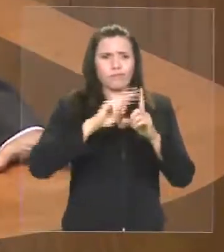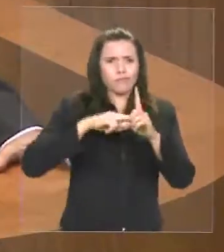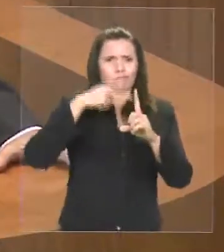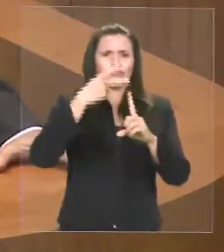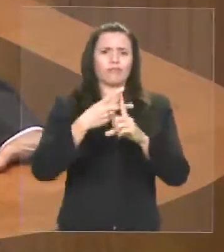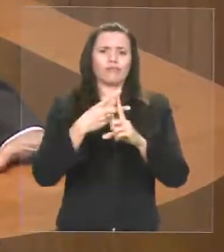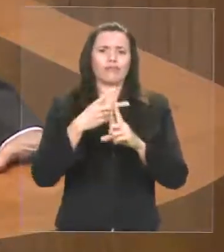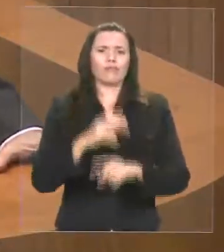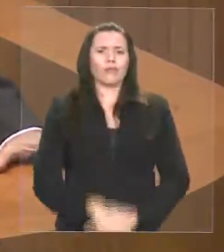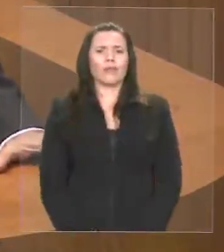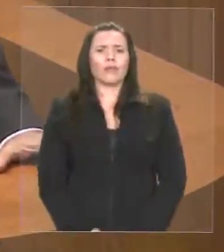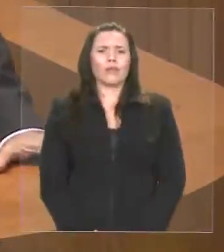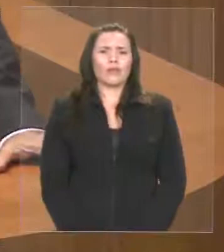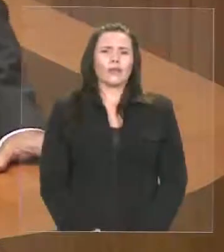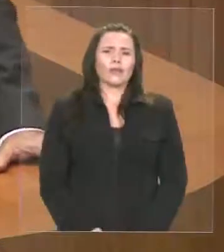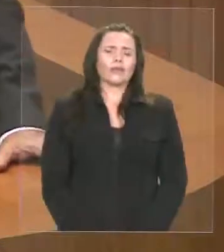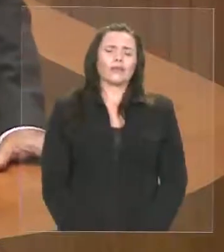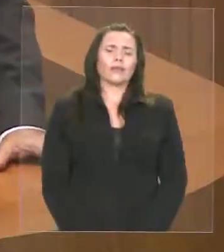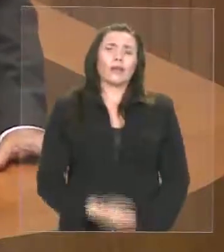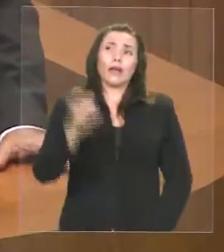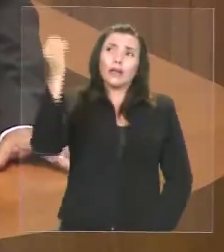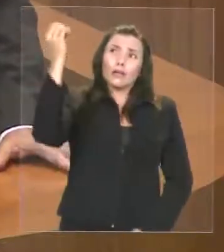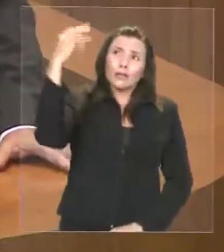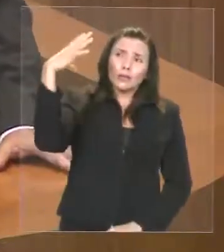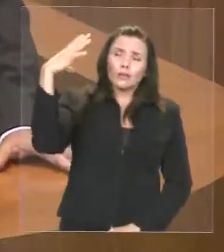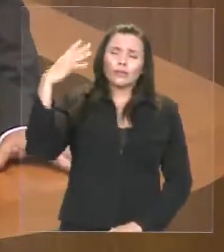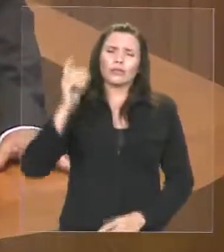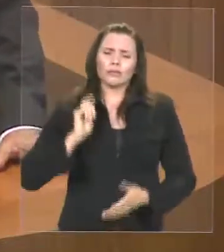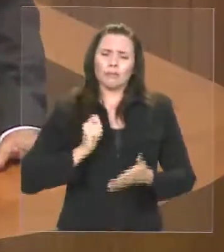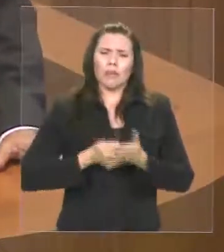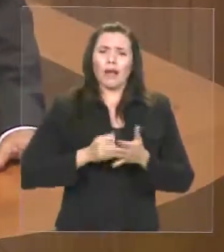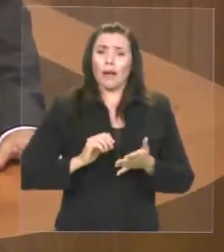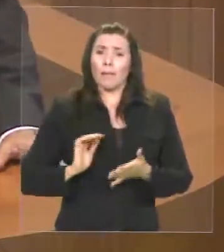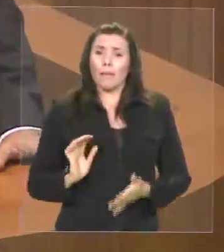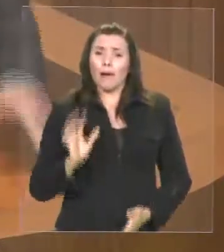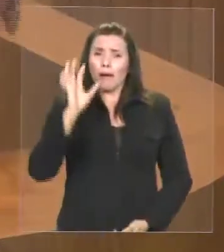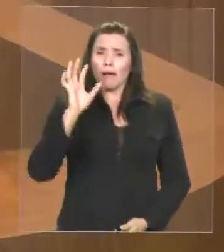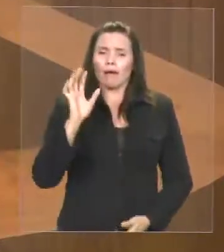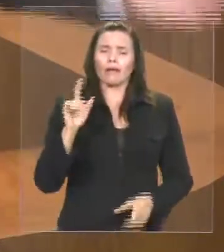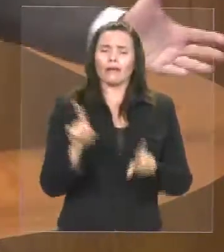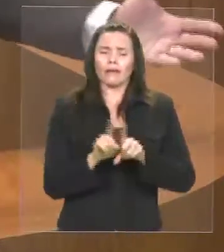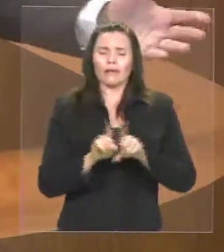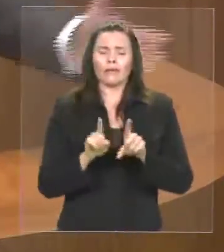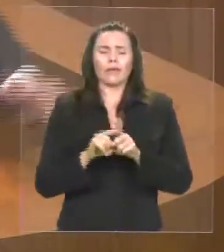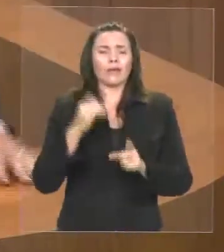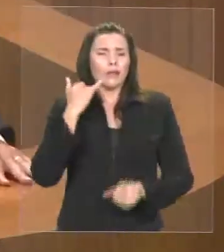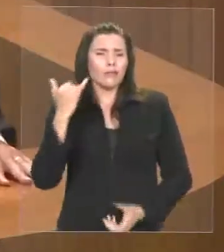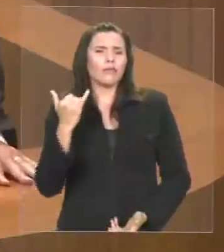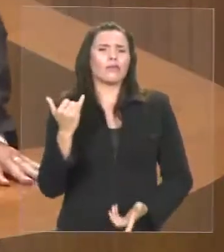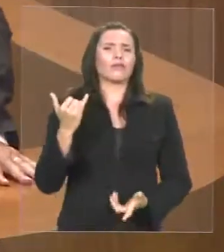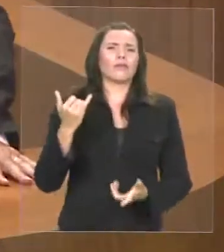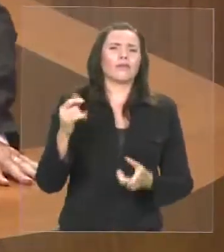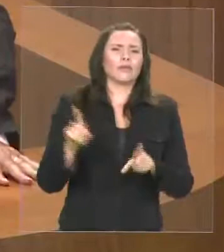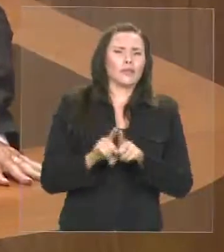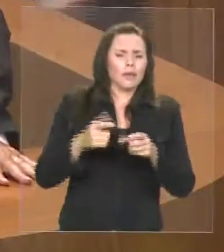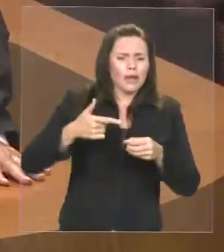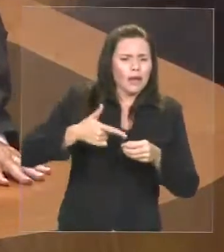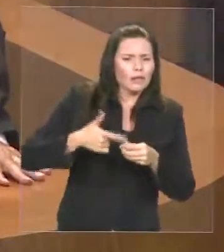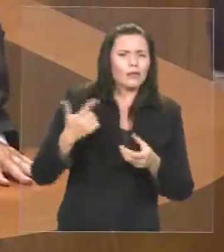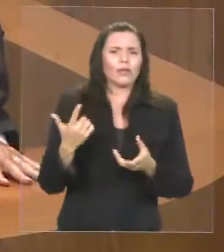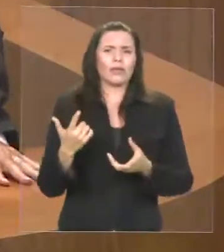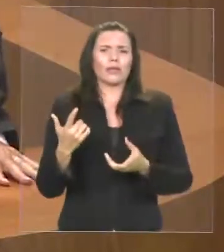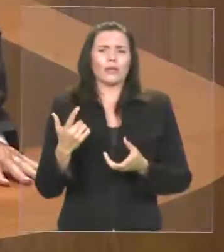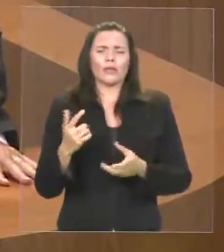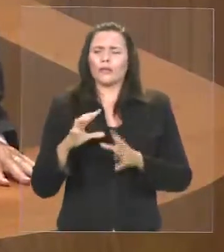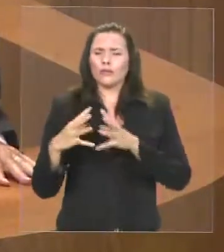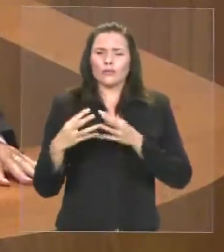atingem toda a população, inclusive a população mais pobre, aumenta o imposto. E para os grandes empresários,